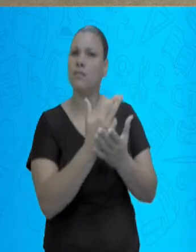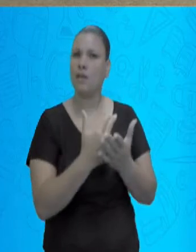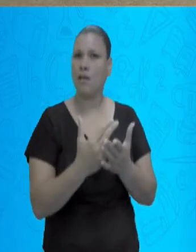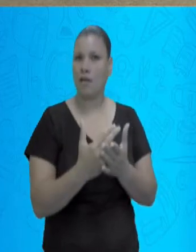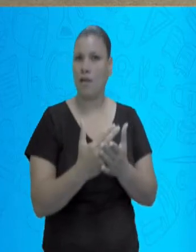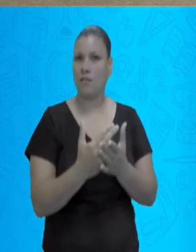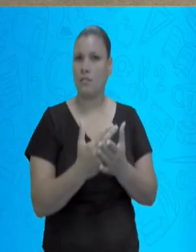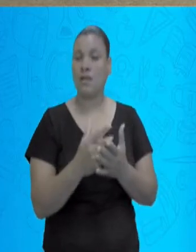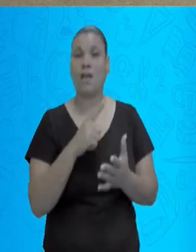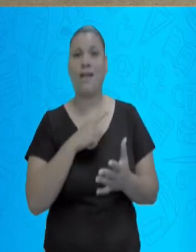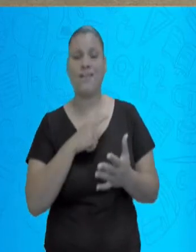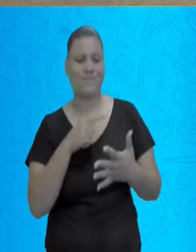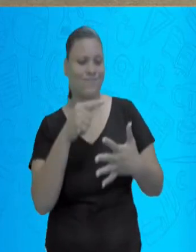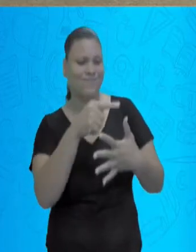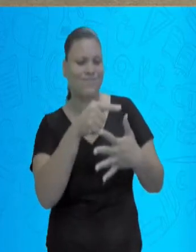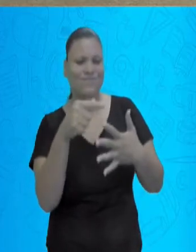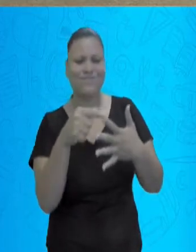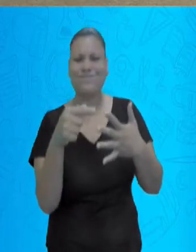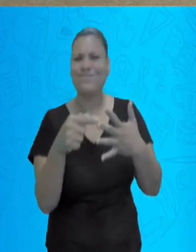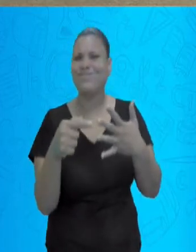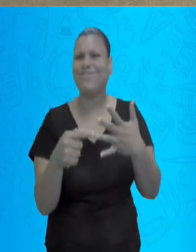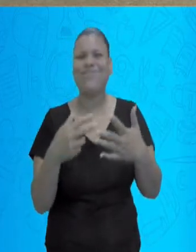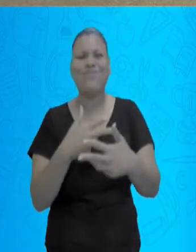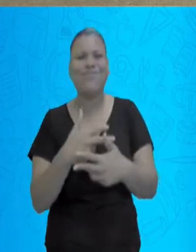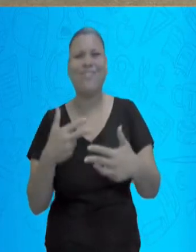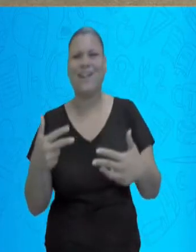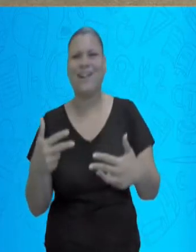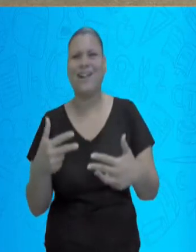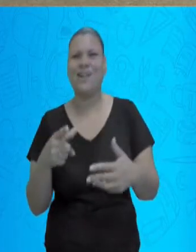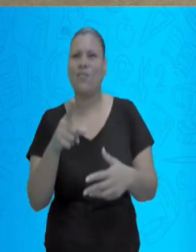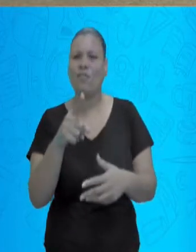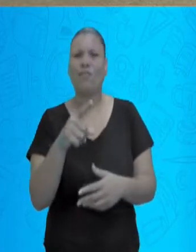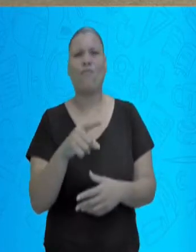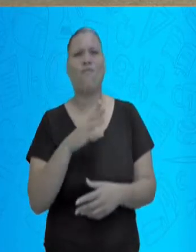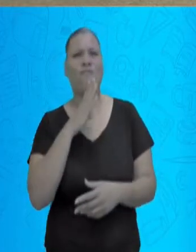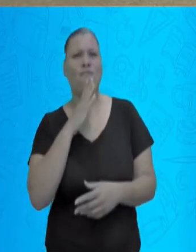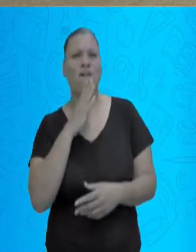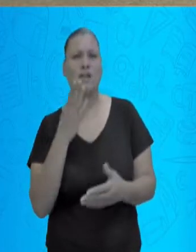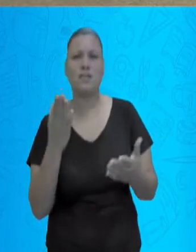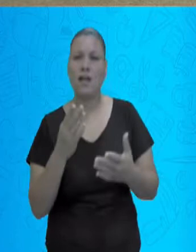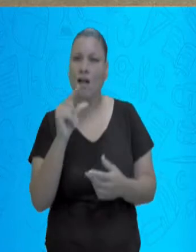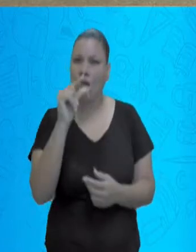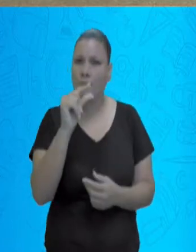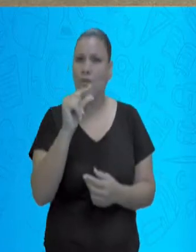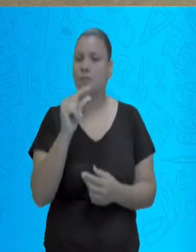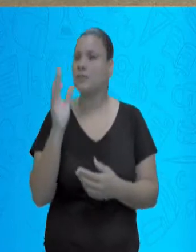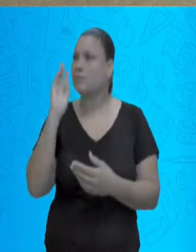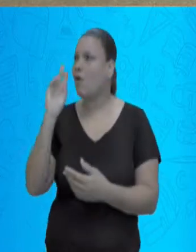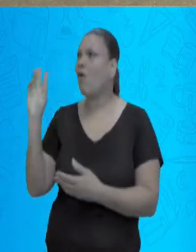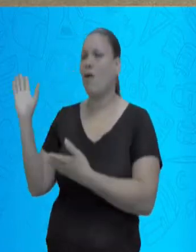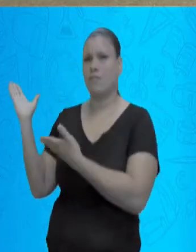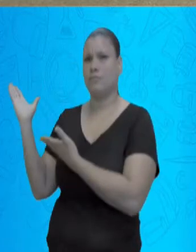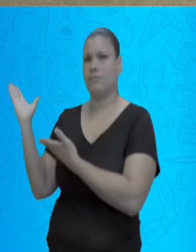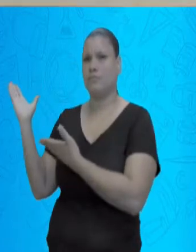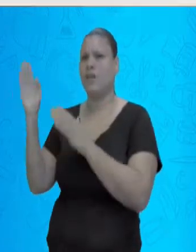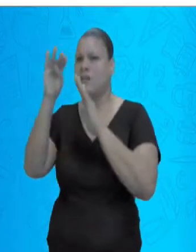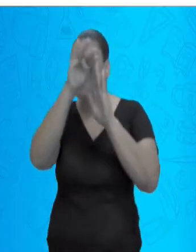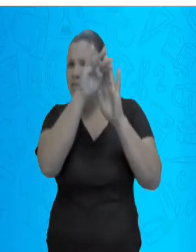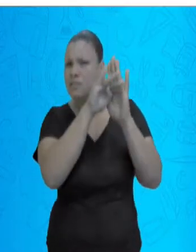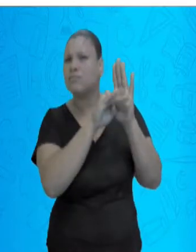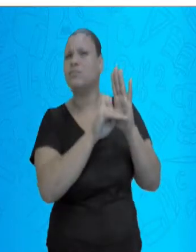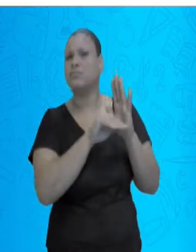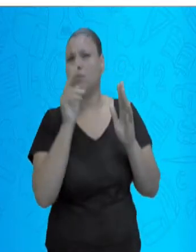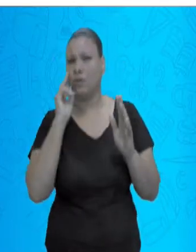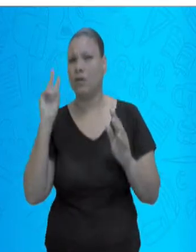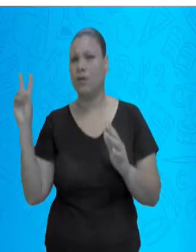visuais. Alguém sabe me dizer quais são esses elementos de artes visuais? Hein? Vamos lá? Os